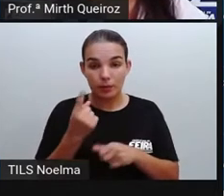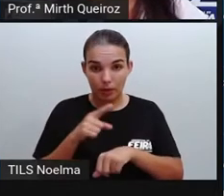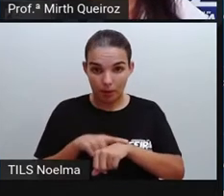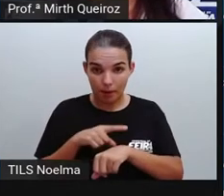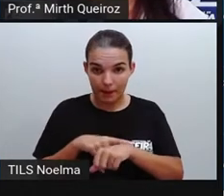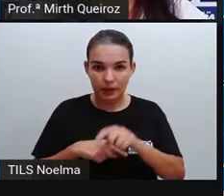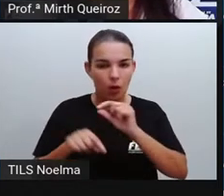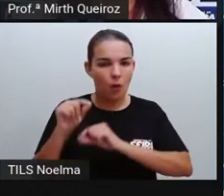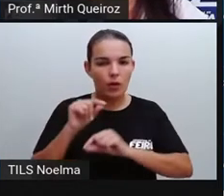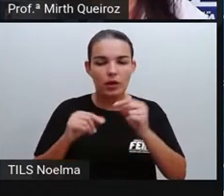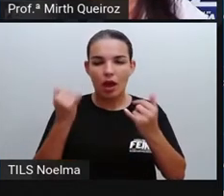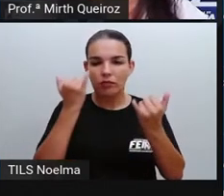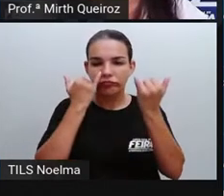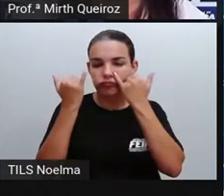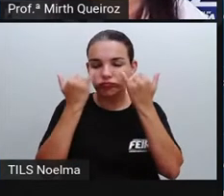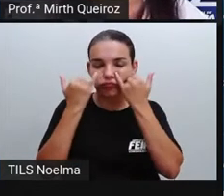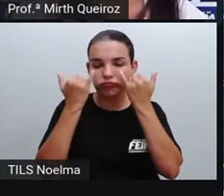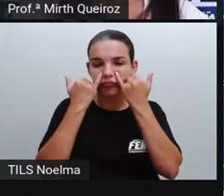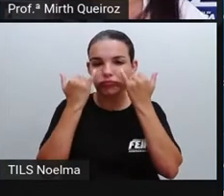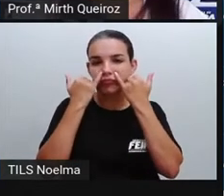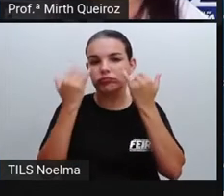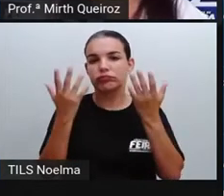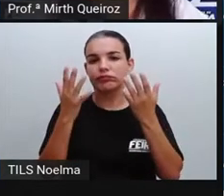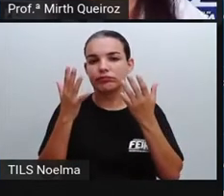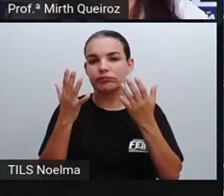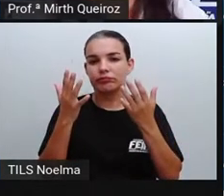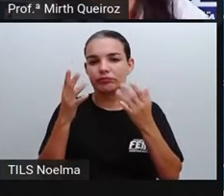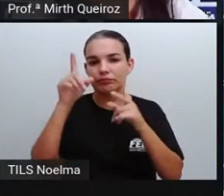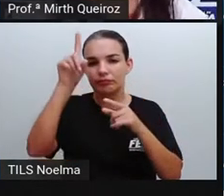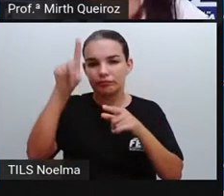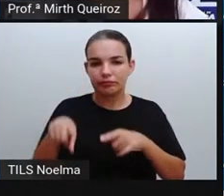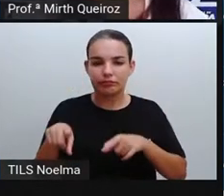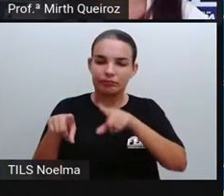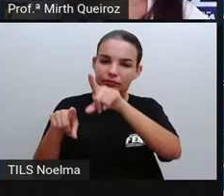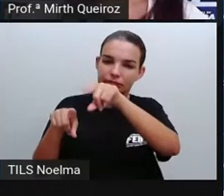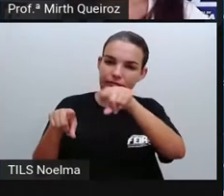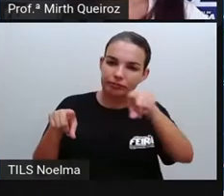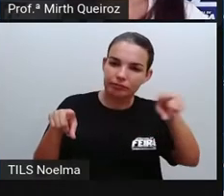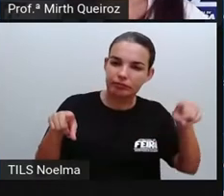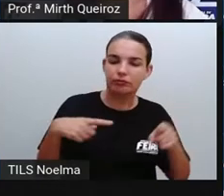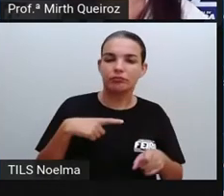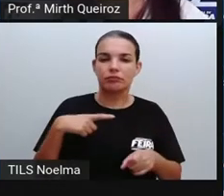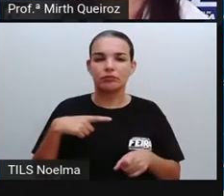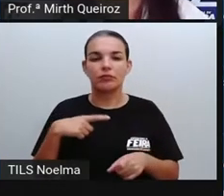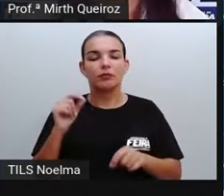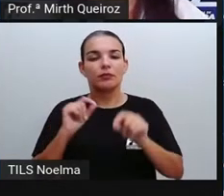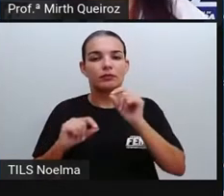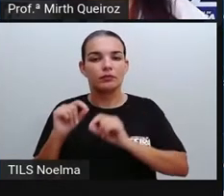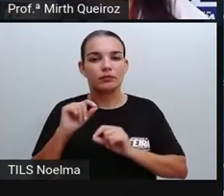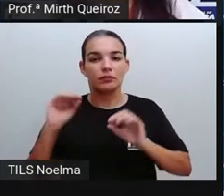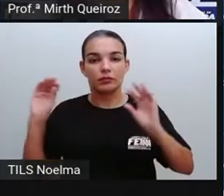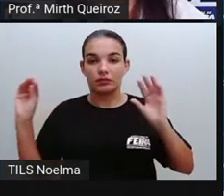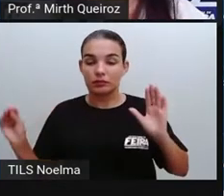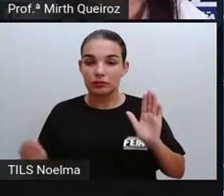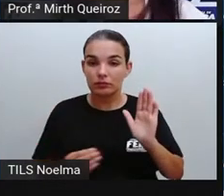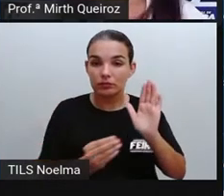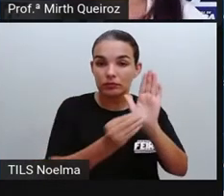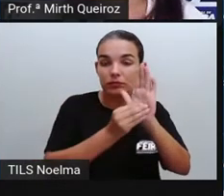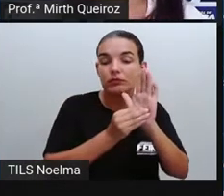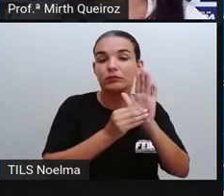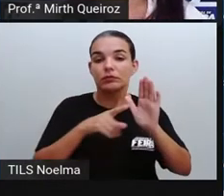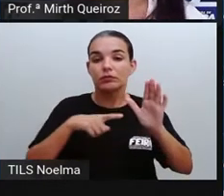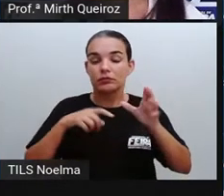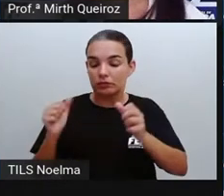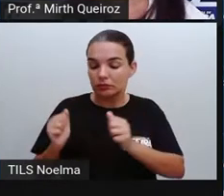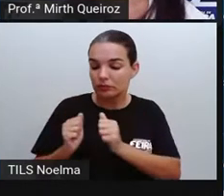o que seria um infográfico, os elementos presentes no infográfico. Nós sabemos que o infográfico é um conteúdo explicativo que vai unir as